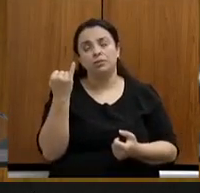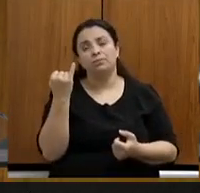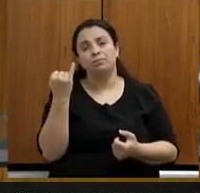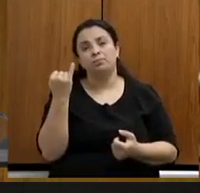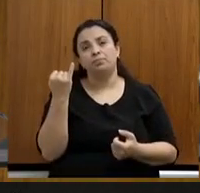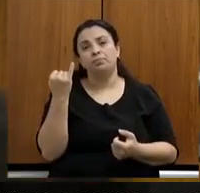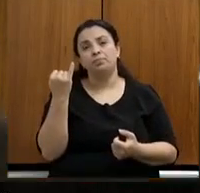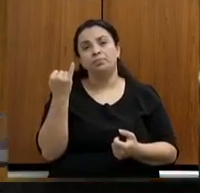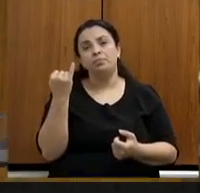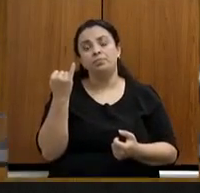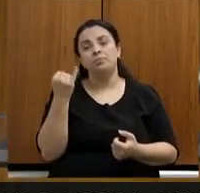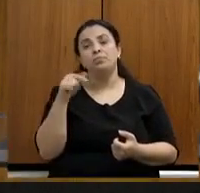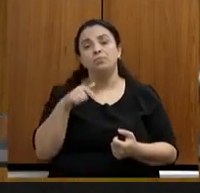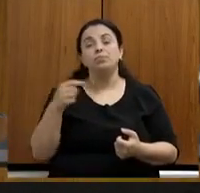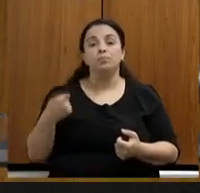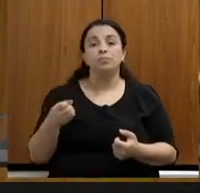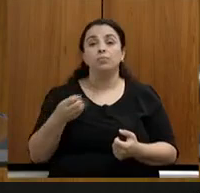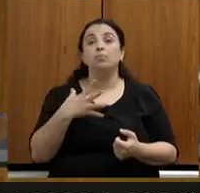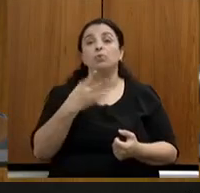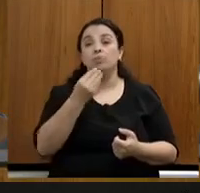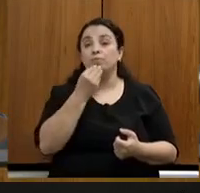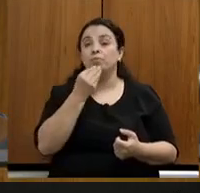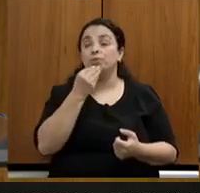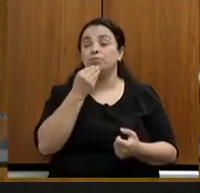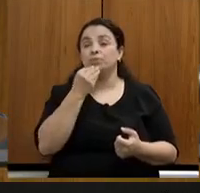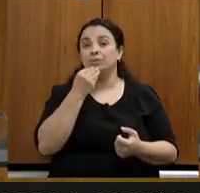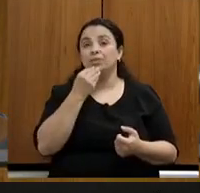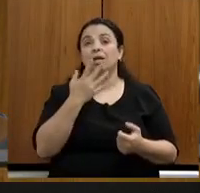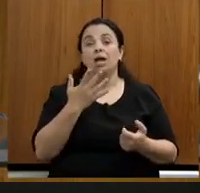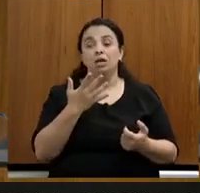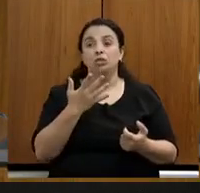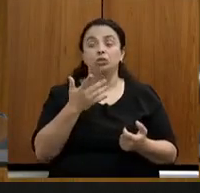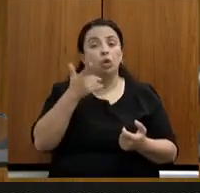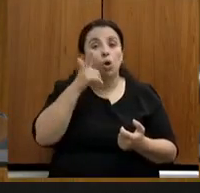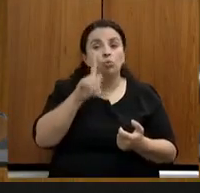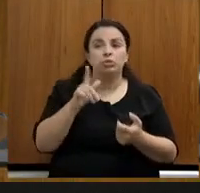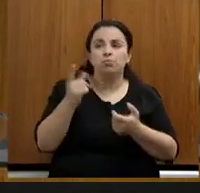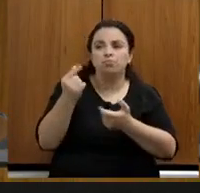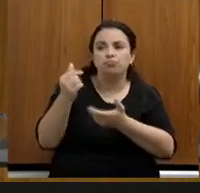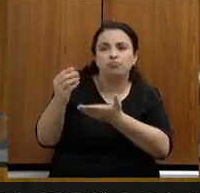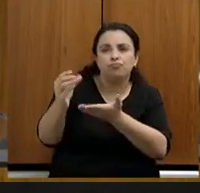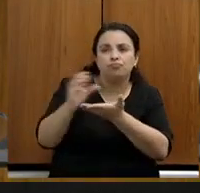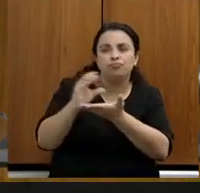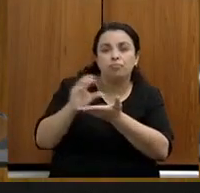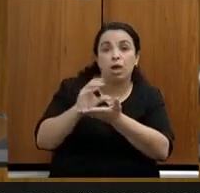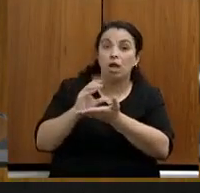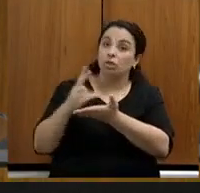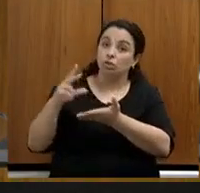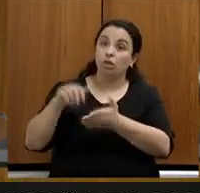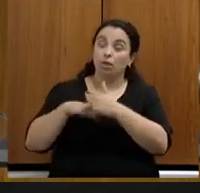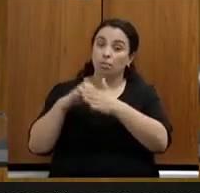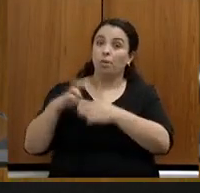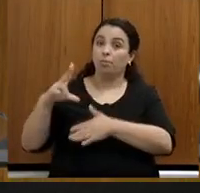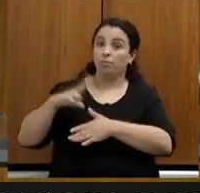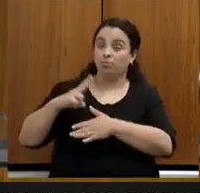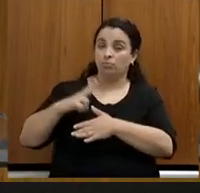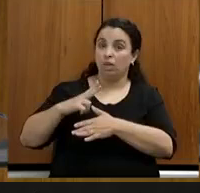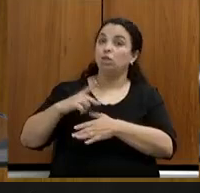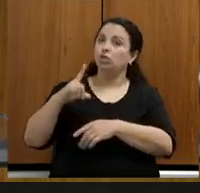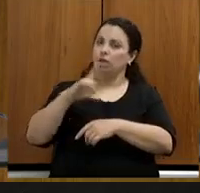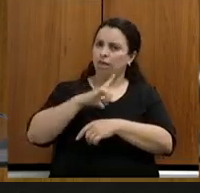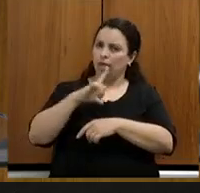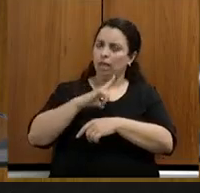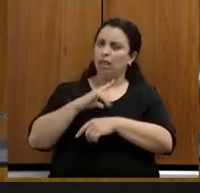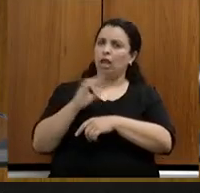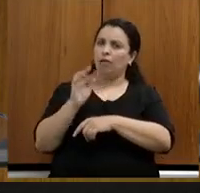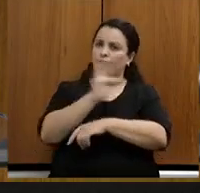dessa nova forma, dessa possibilidade de atrairmos, inclusive, investimentos privados, fiscalizados pelo poder público, com todos